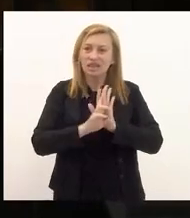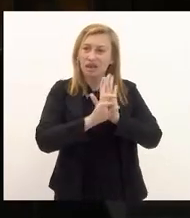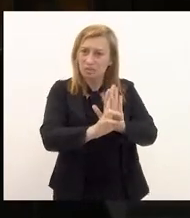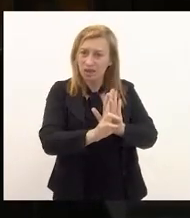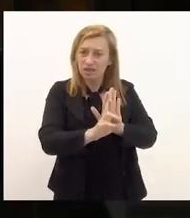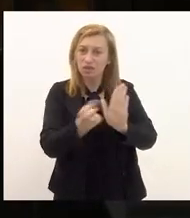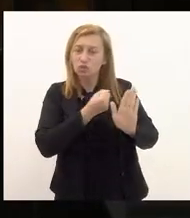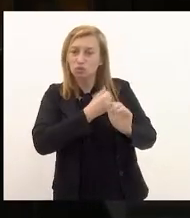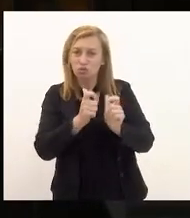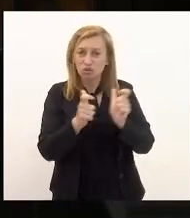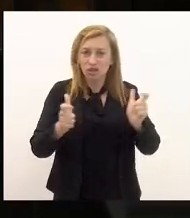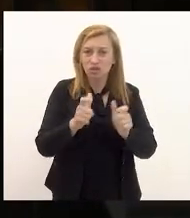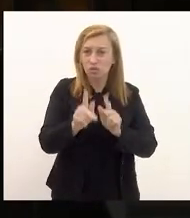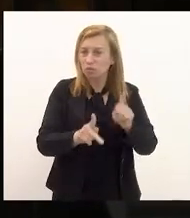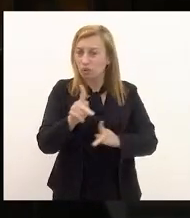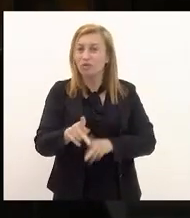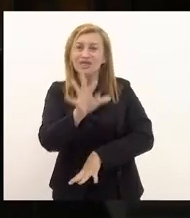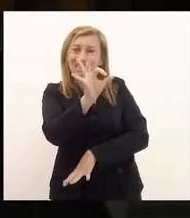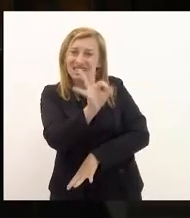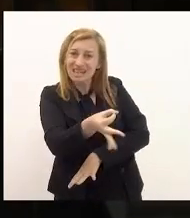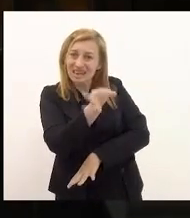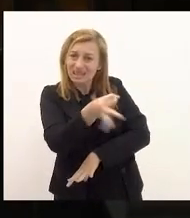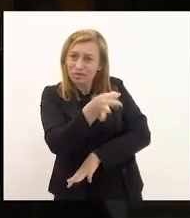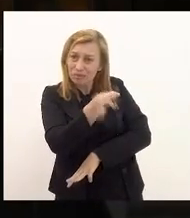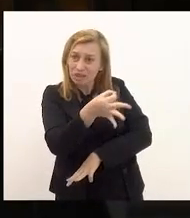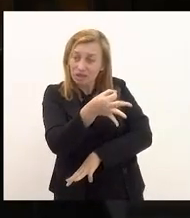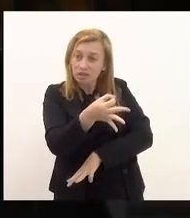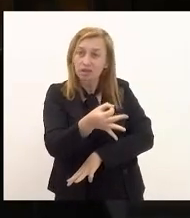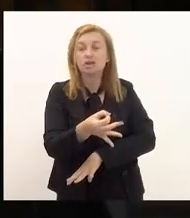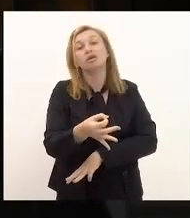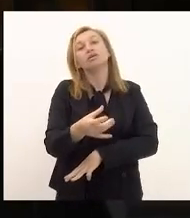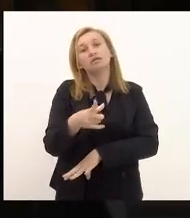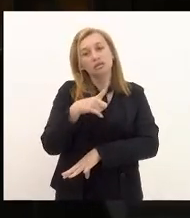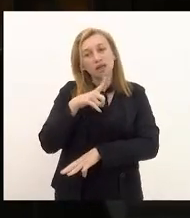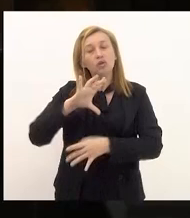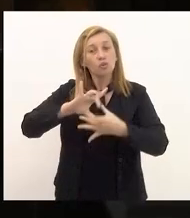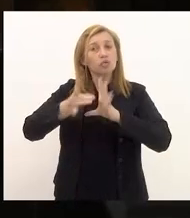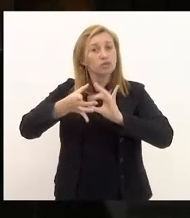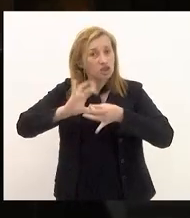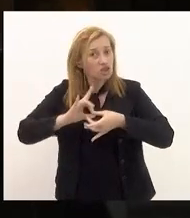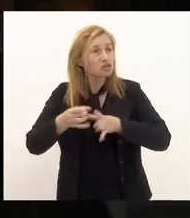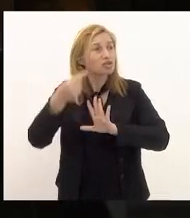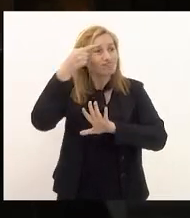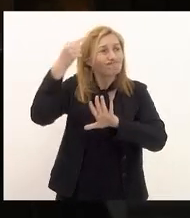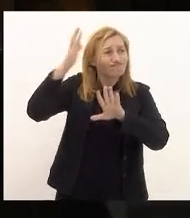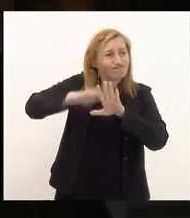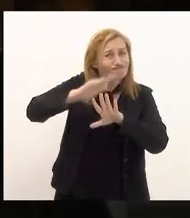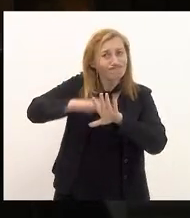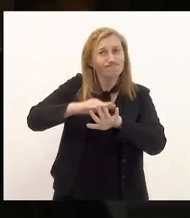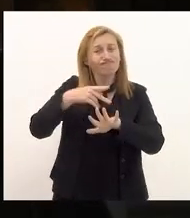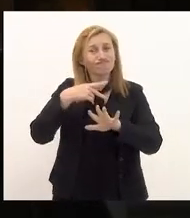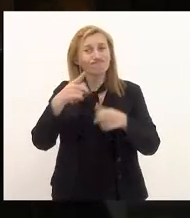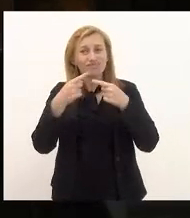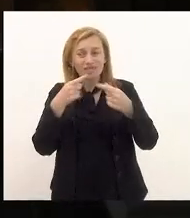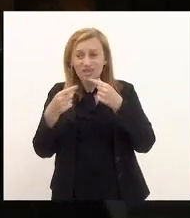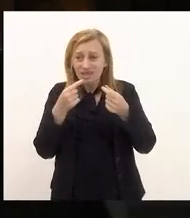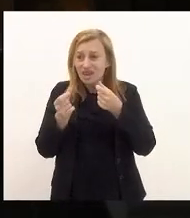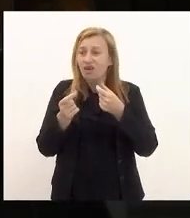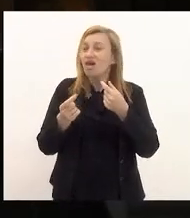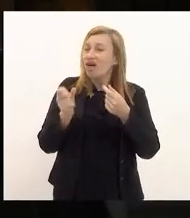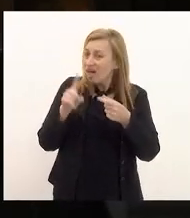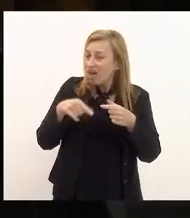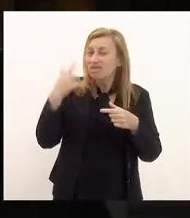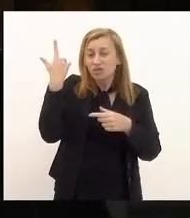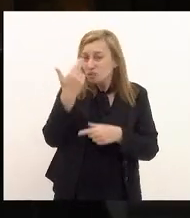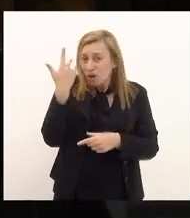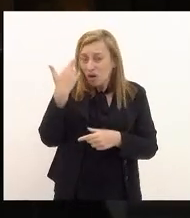parcela da população obviamente que devem ter um contexto da discussão ideológica é natural e é necessário